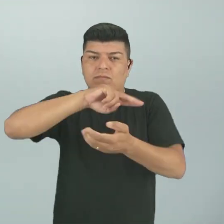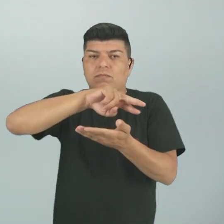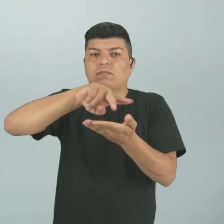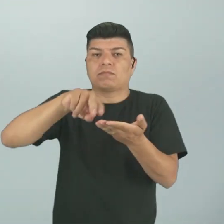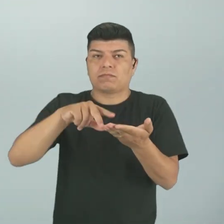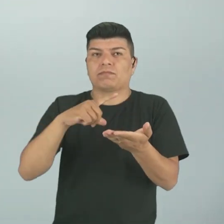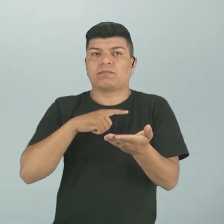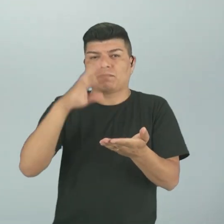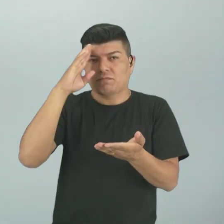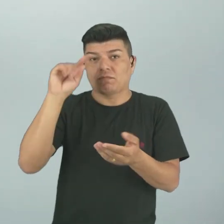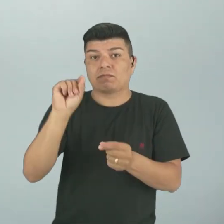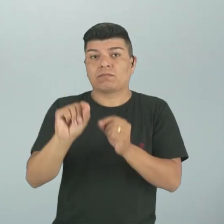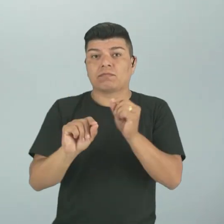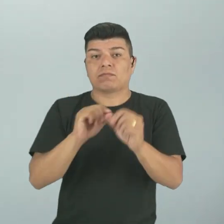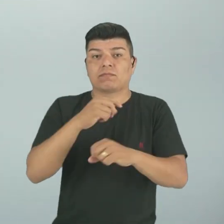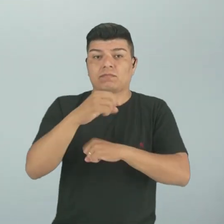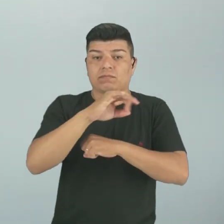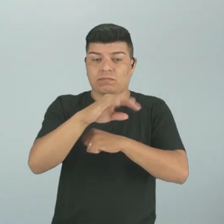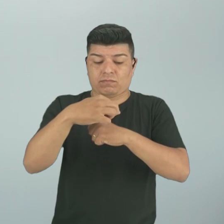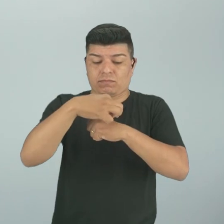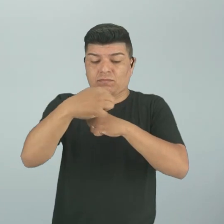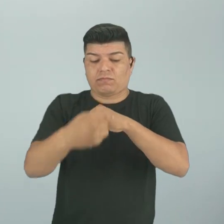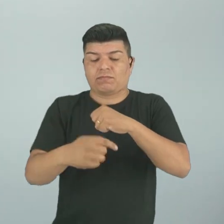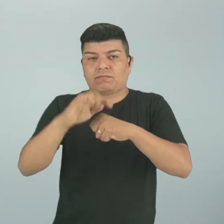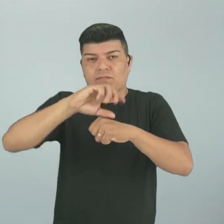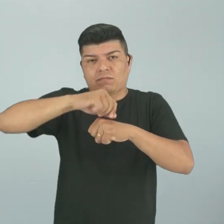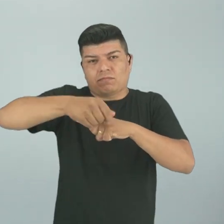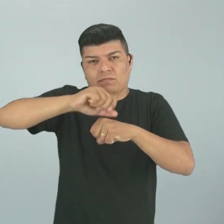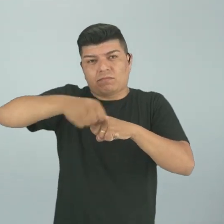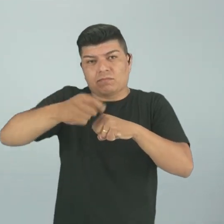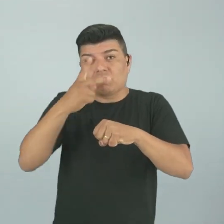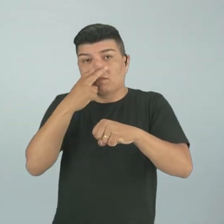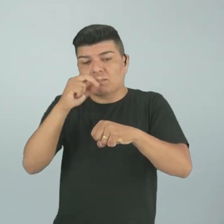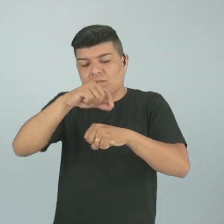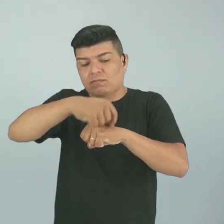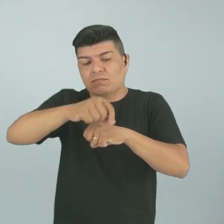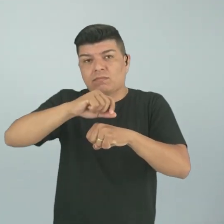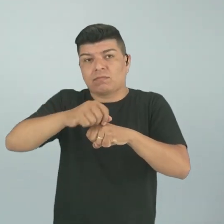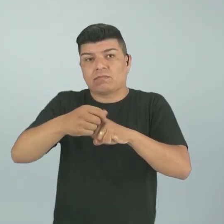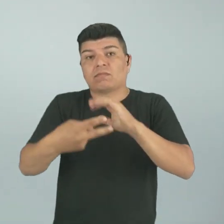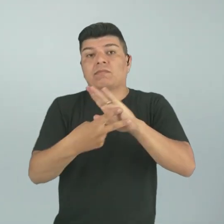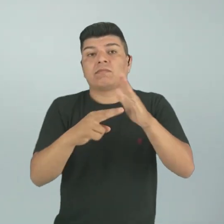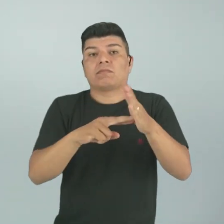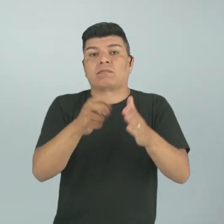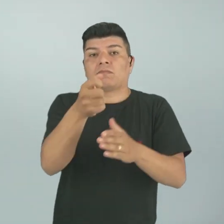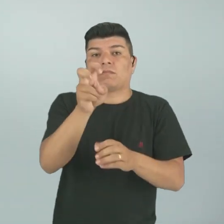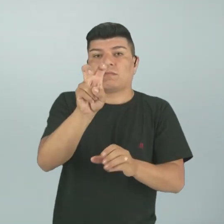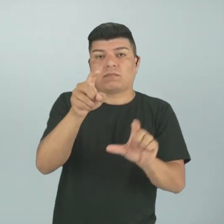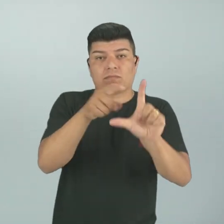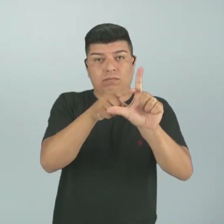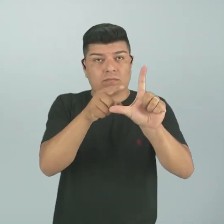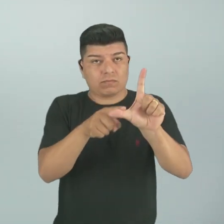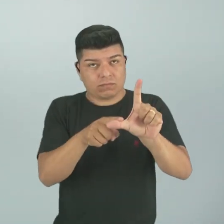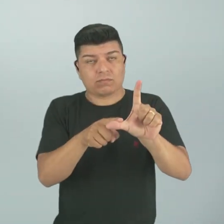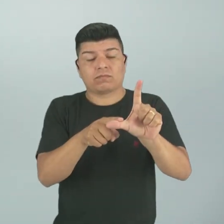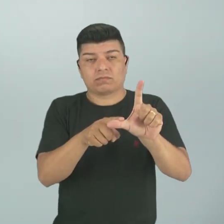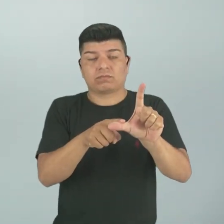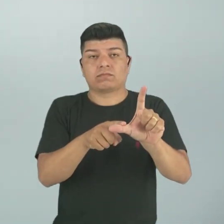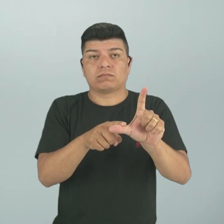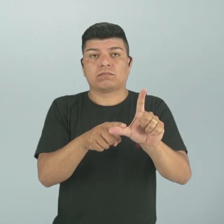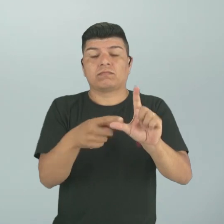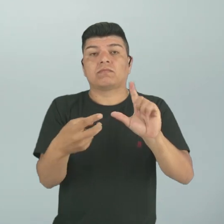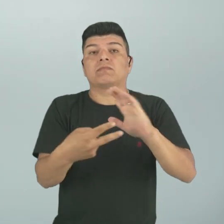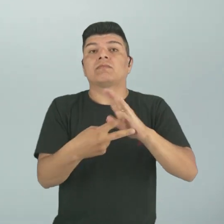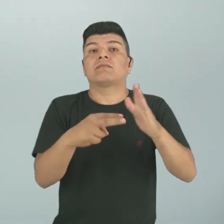imaginárias. Então, cada linha dessa, dessa Tangerina, equivale a 15 graus, tá? E esses 15 graus